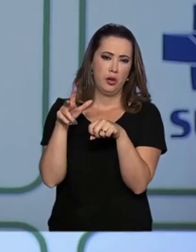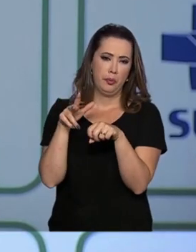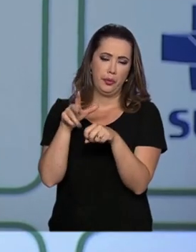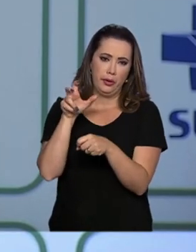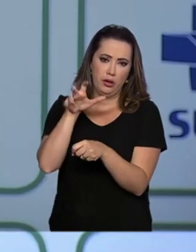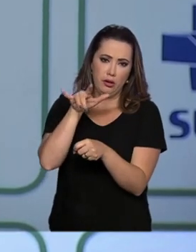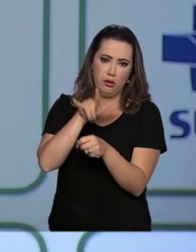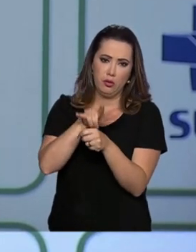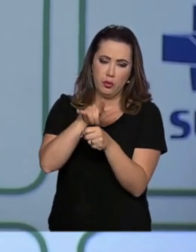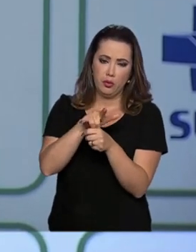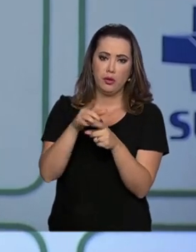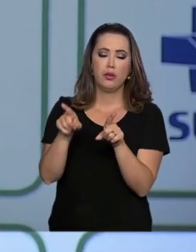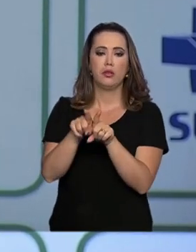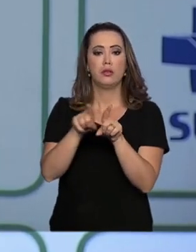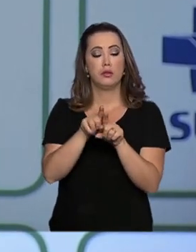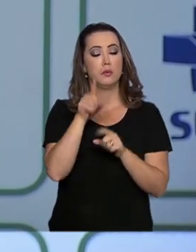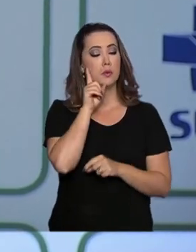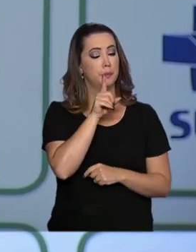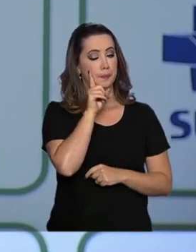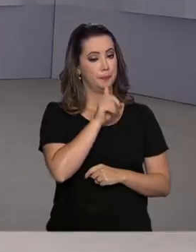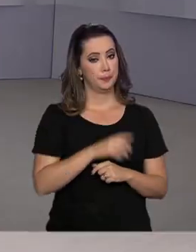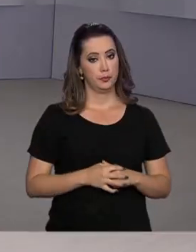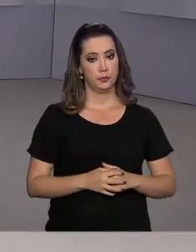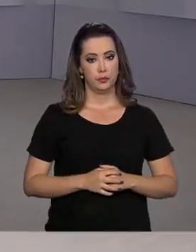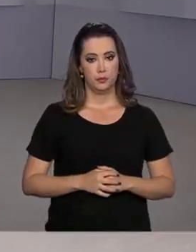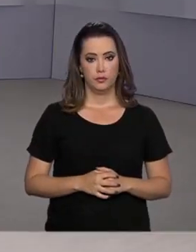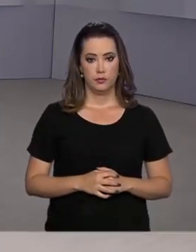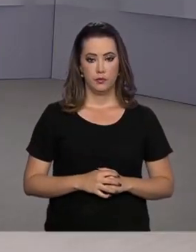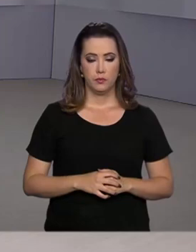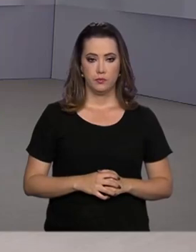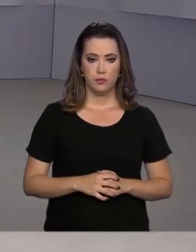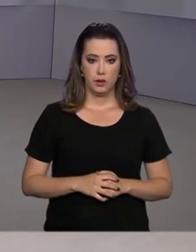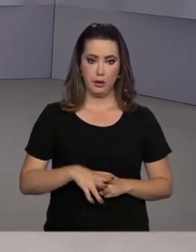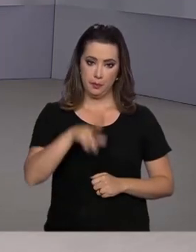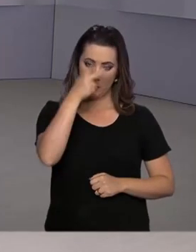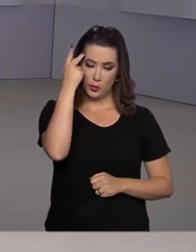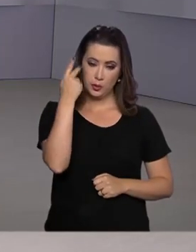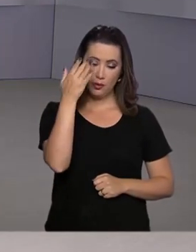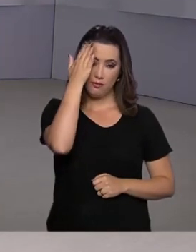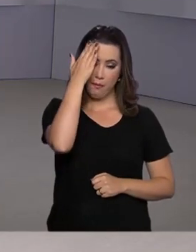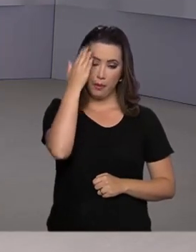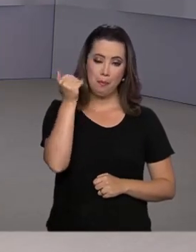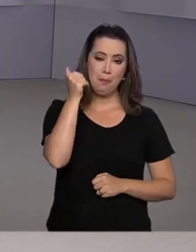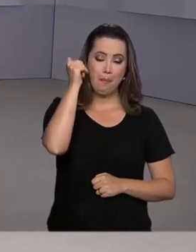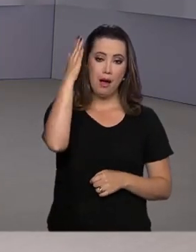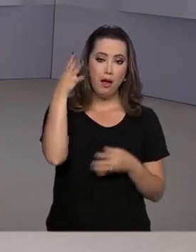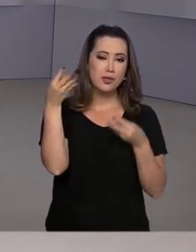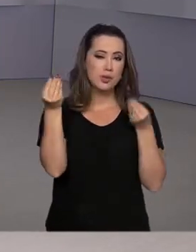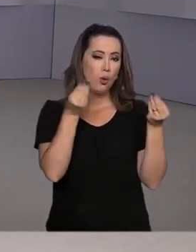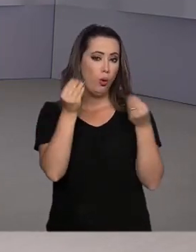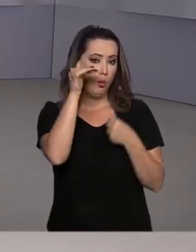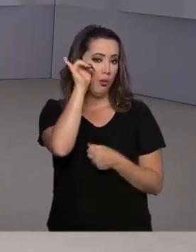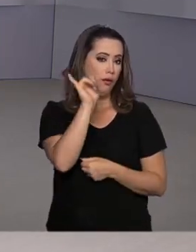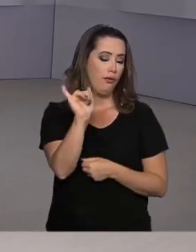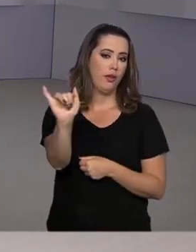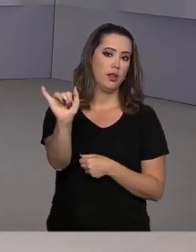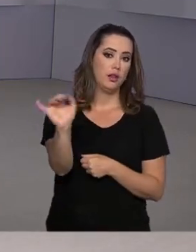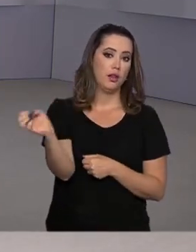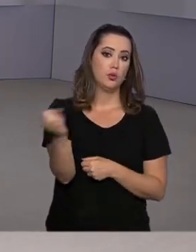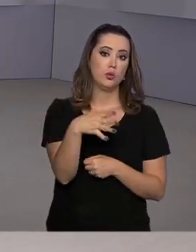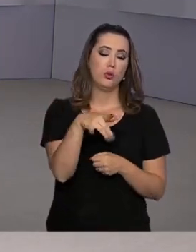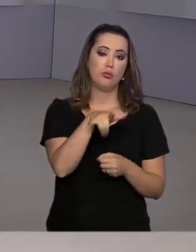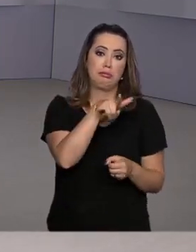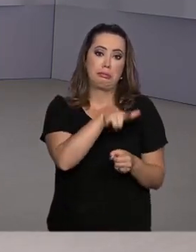de casos para os Estados Unidos. E quem quiser mais orientações sobre como se prevenir do novo